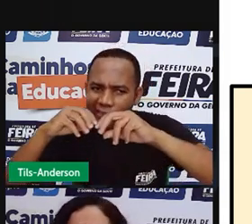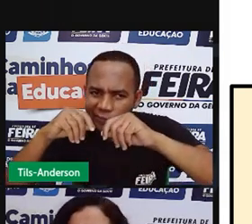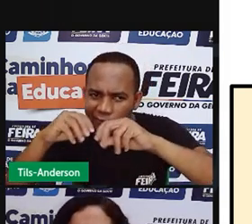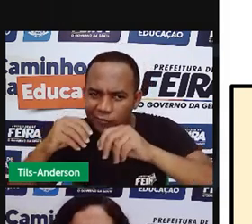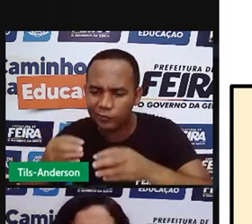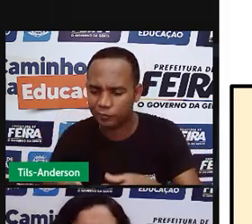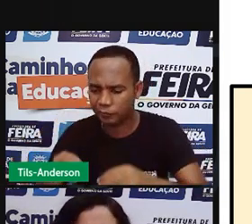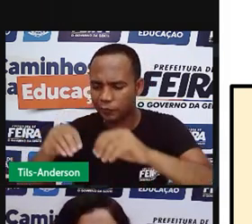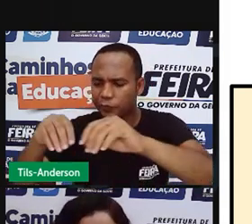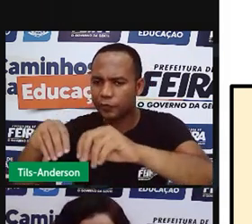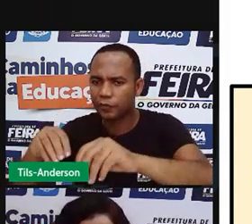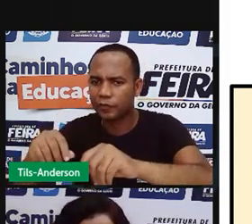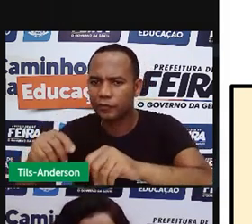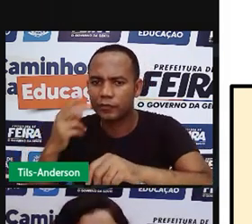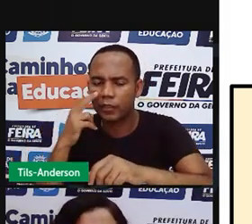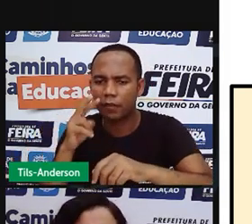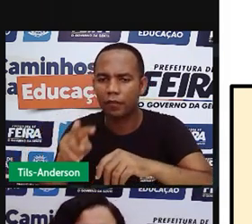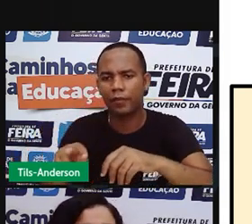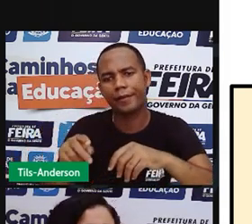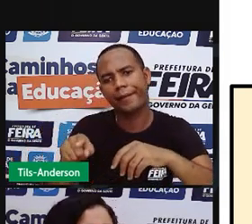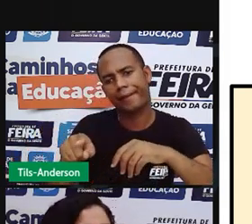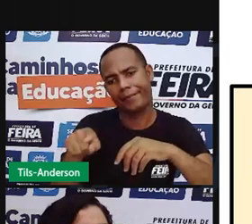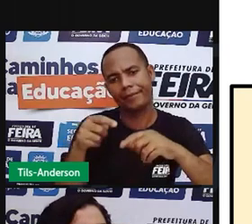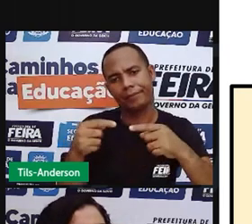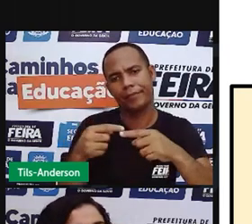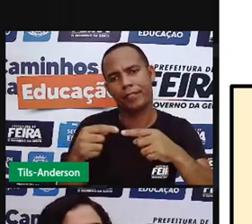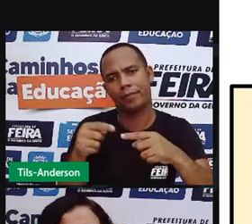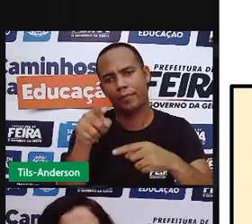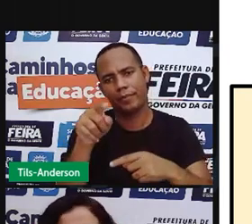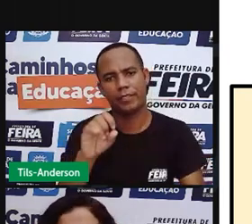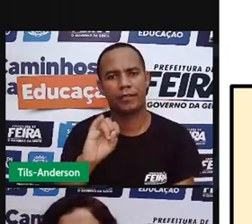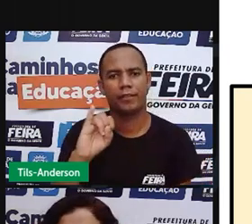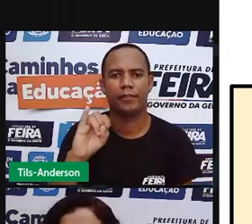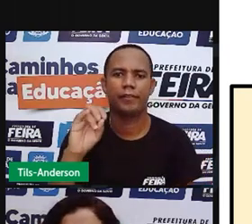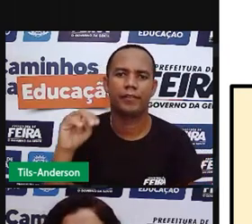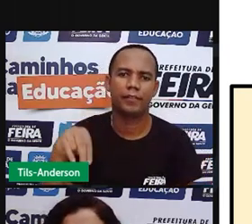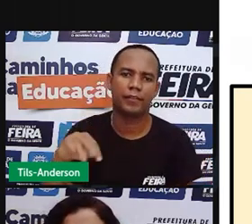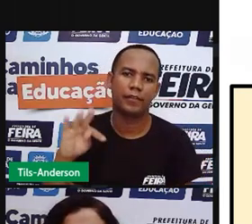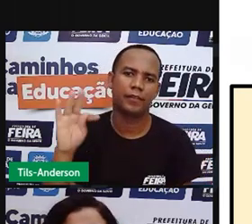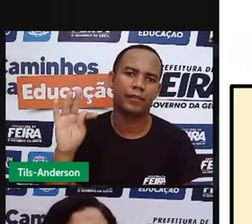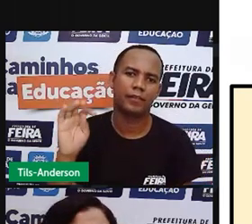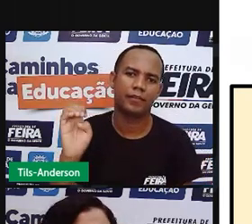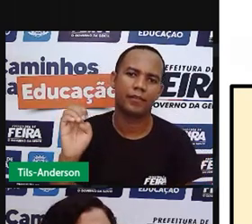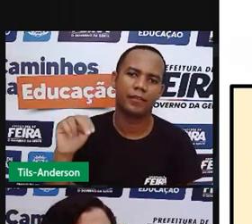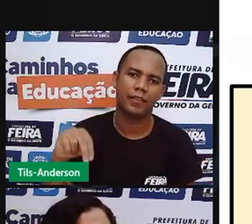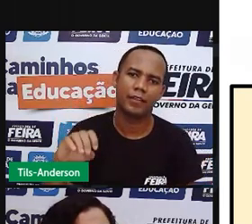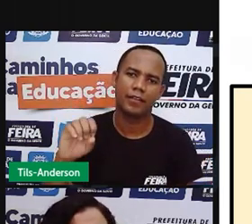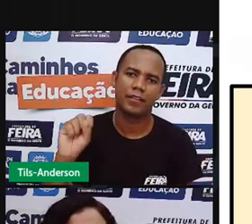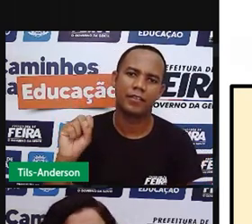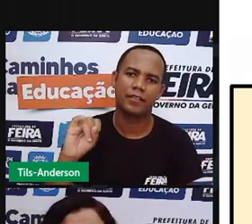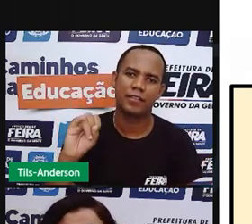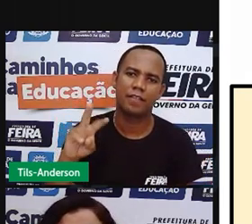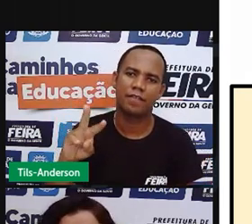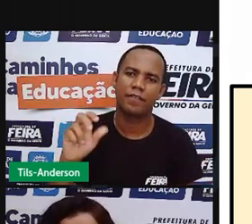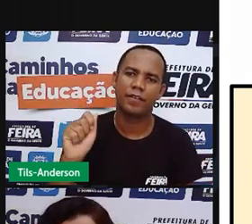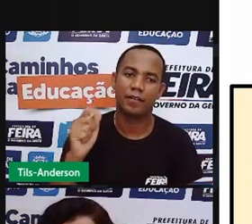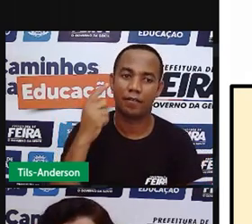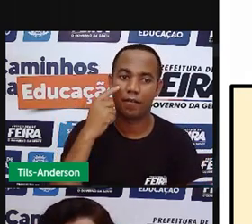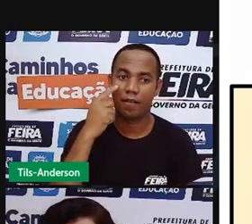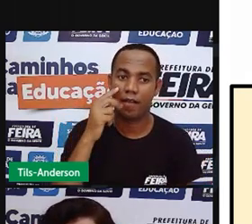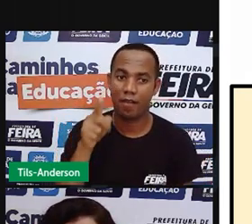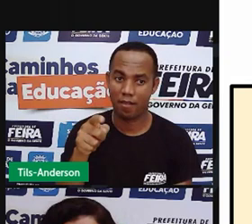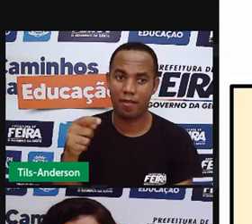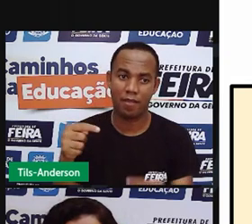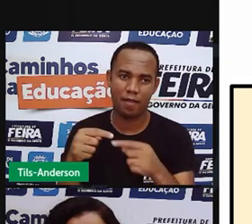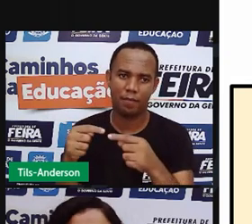Quando a gente chega num sítio e do lado tem um pasto bem grande, onde você vê as vaquinhas soltas